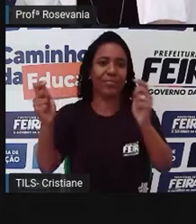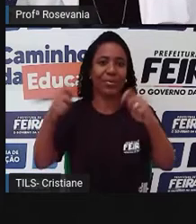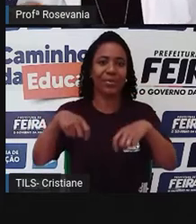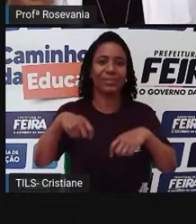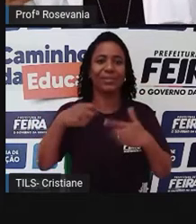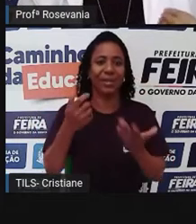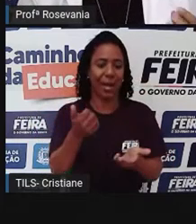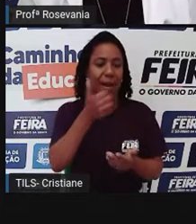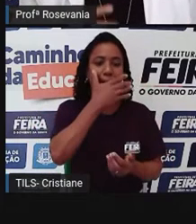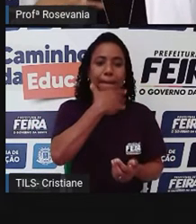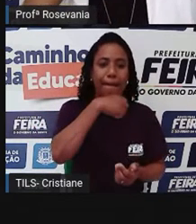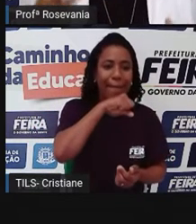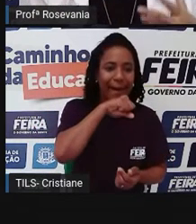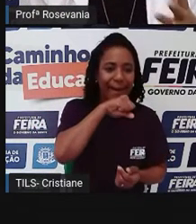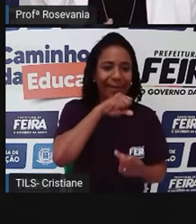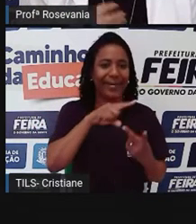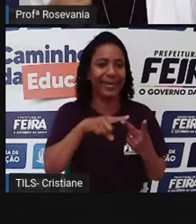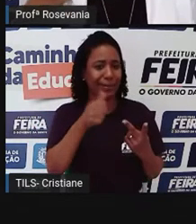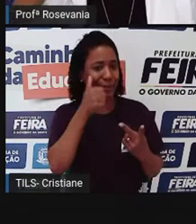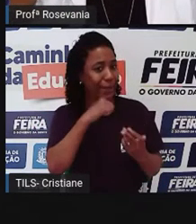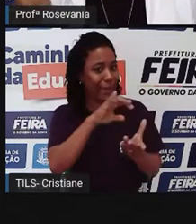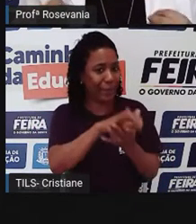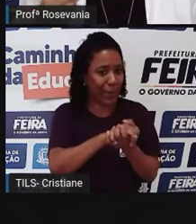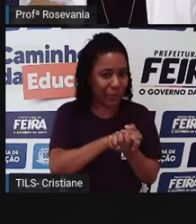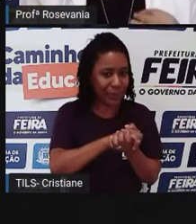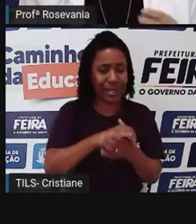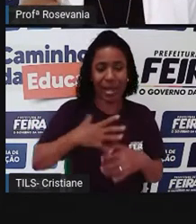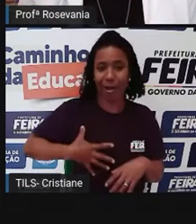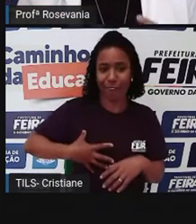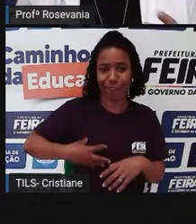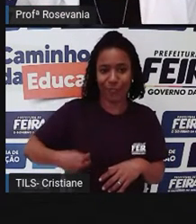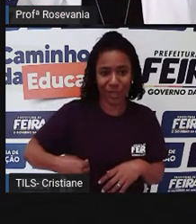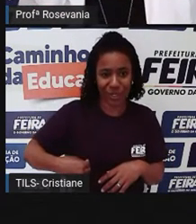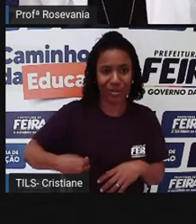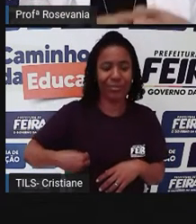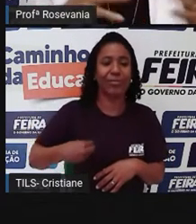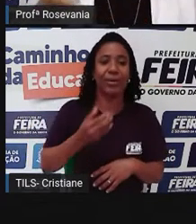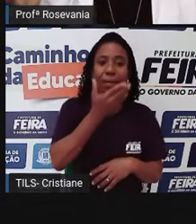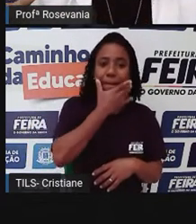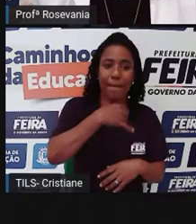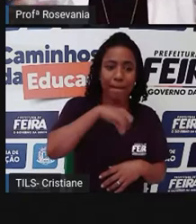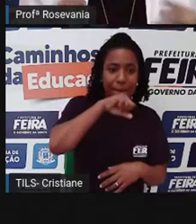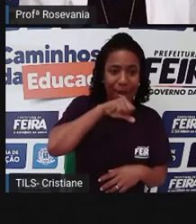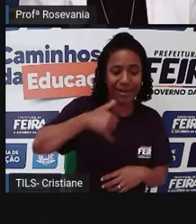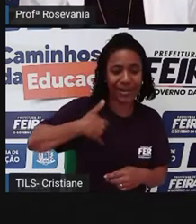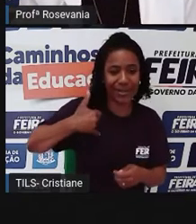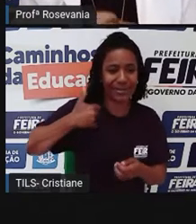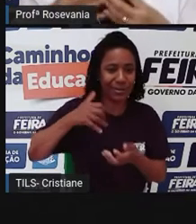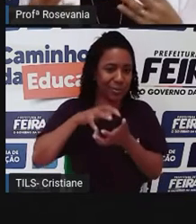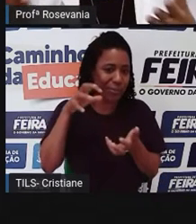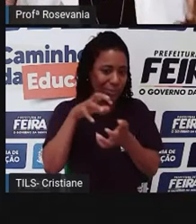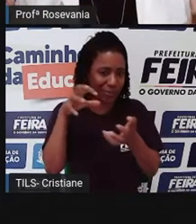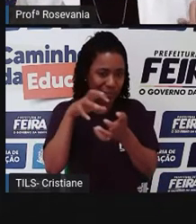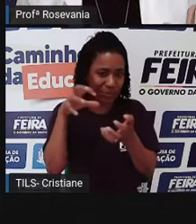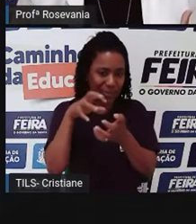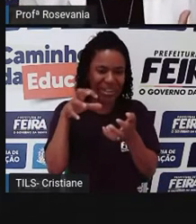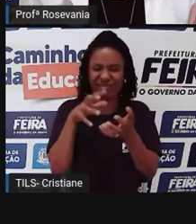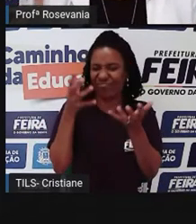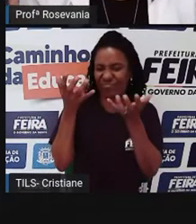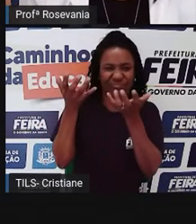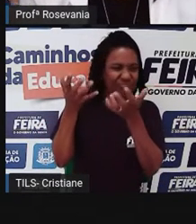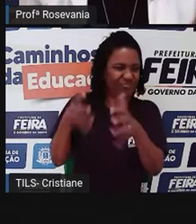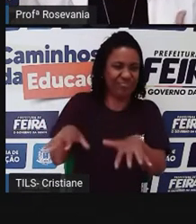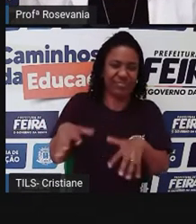depois a esposa, os filhos. E aí, muitas vezes, o pai já chega numa certa idade, ou até mesmo não quer mais